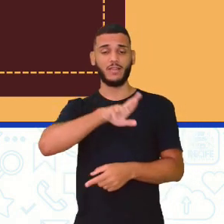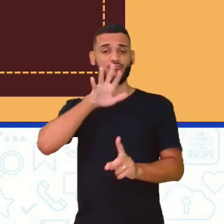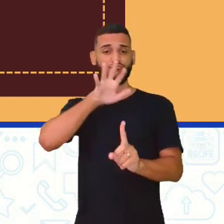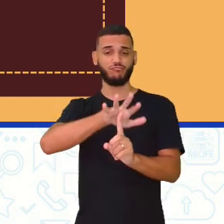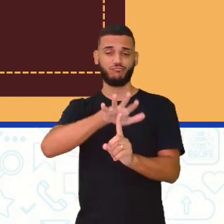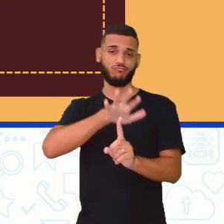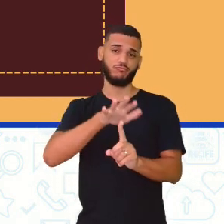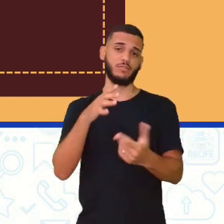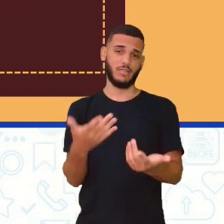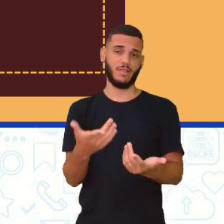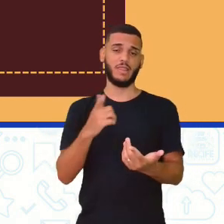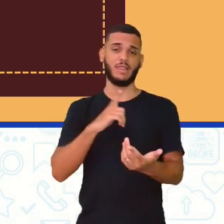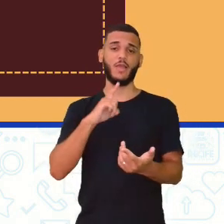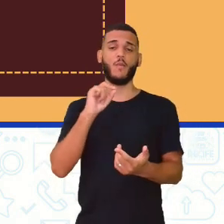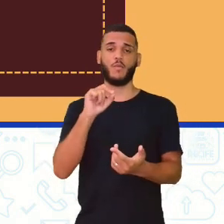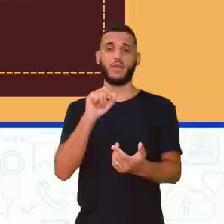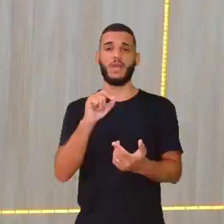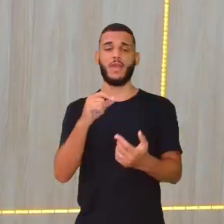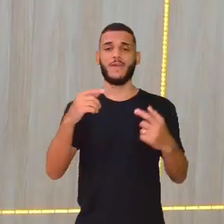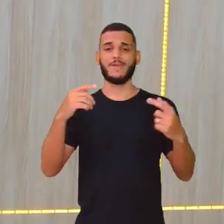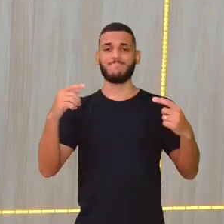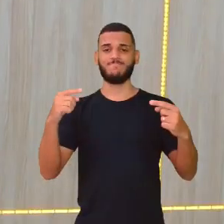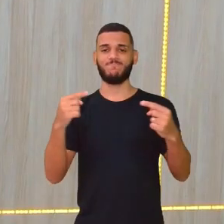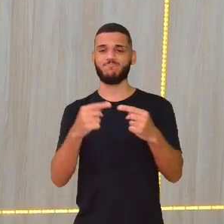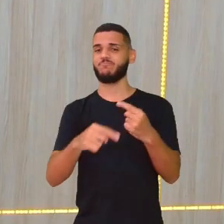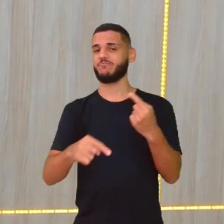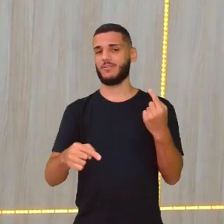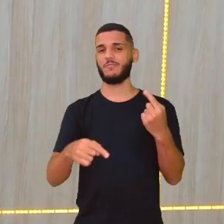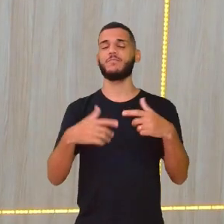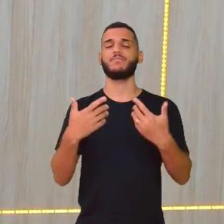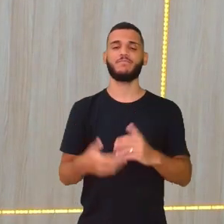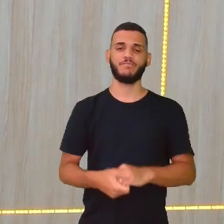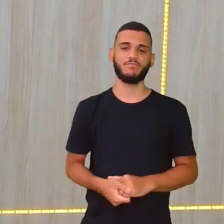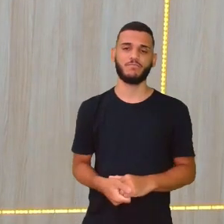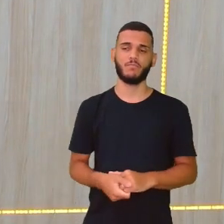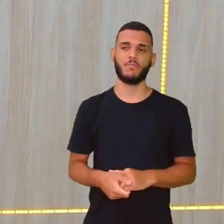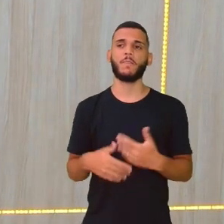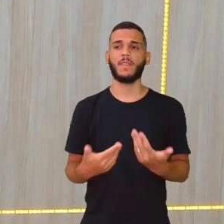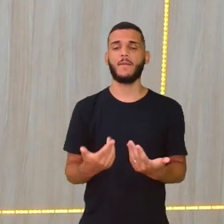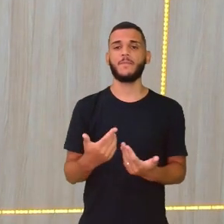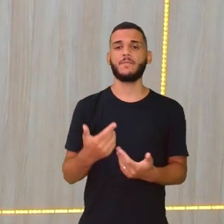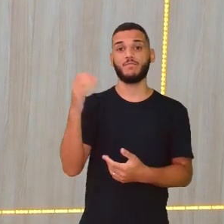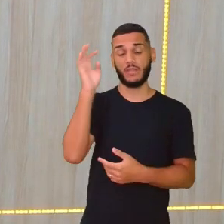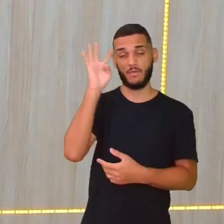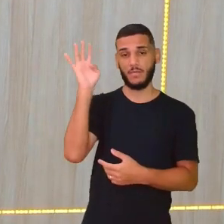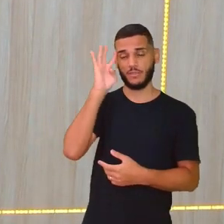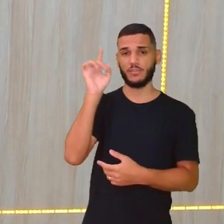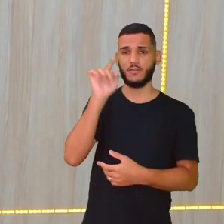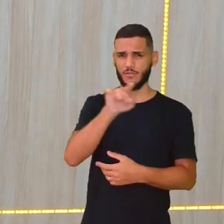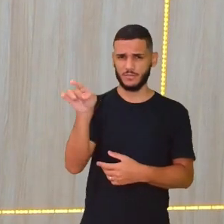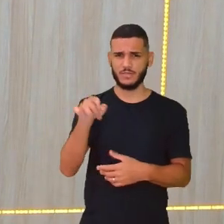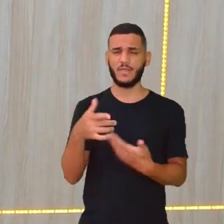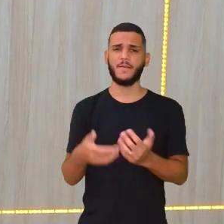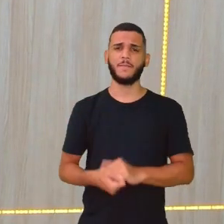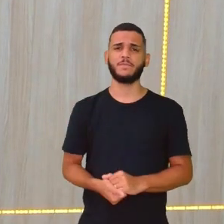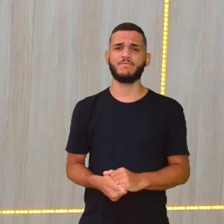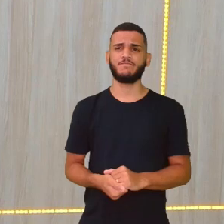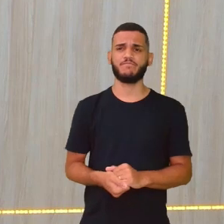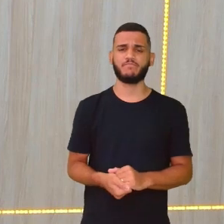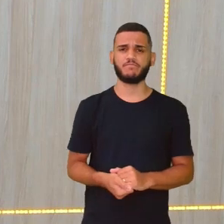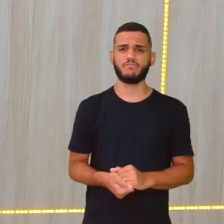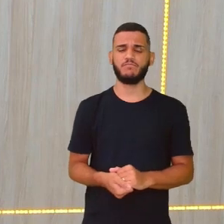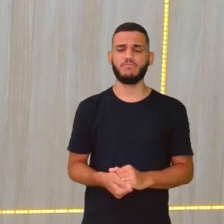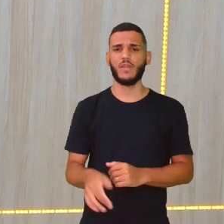época, entrava em confronto aí com as atividades recreacionais. Mas, imagine você, né, as